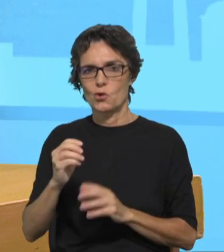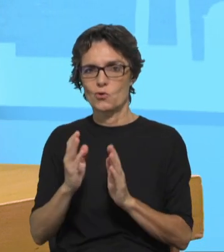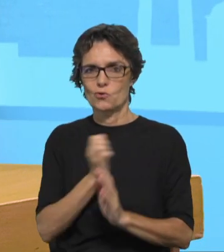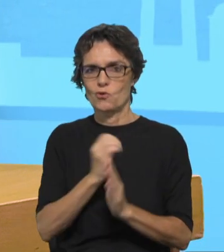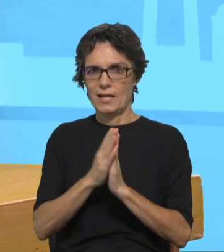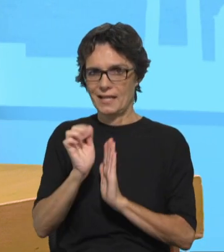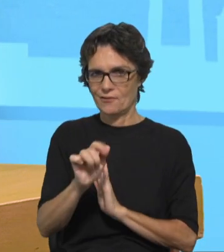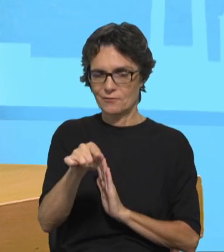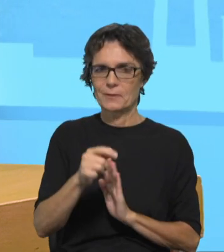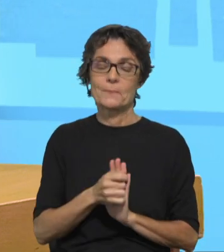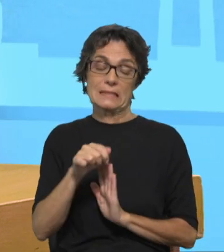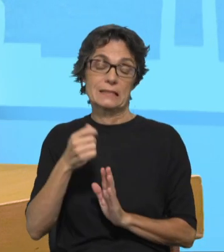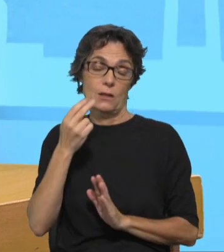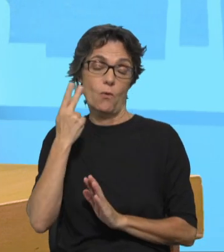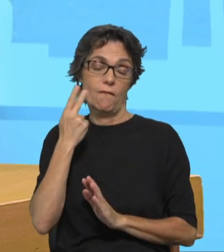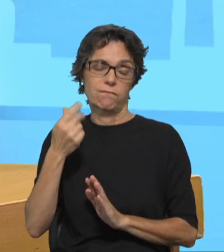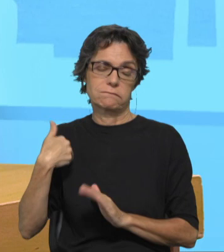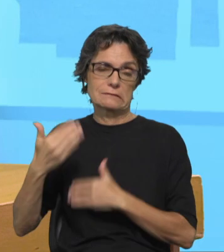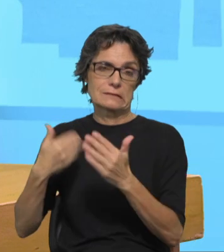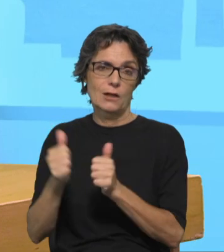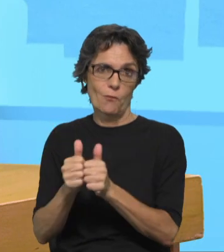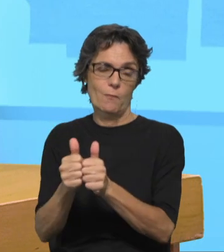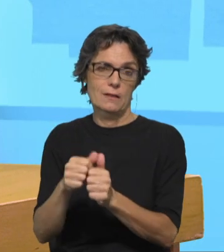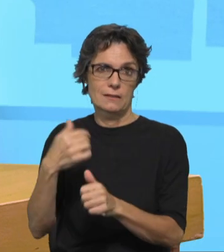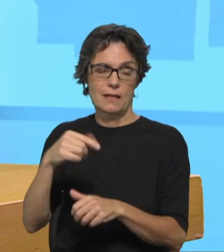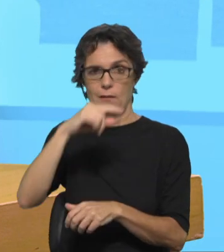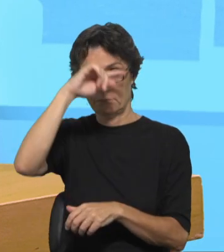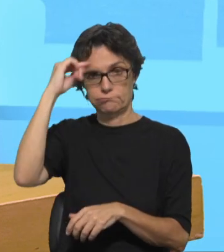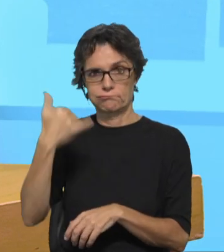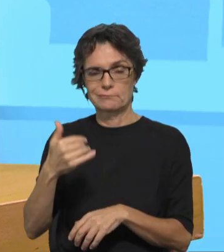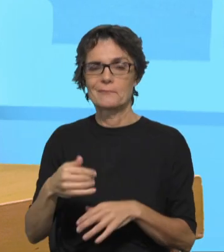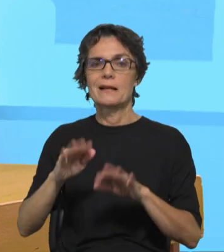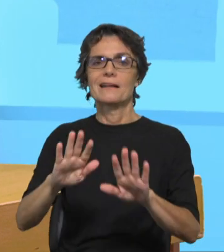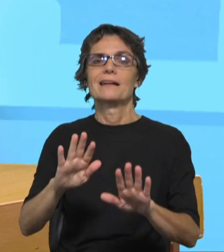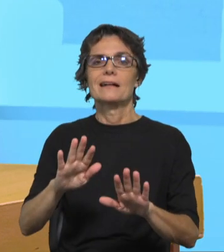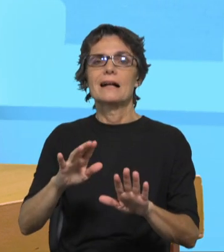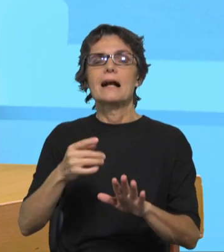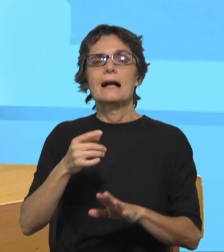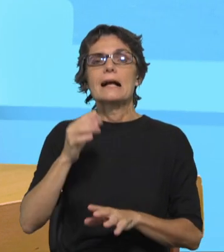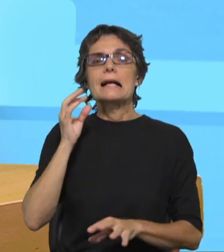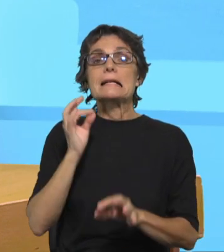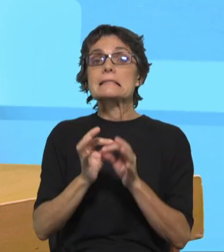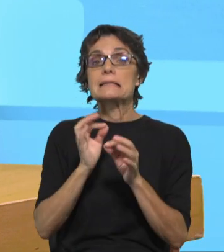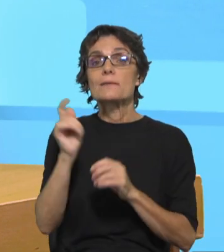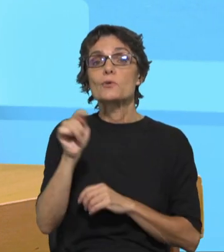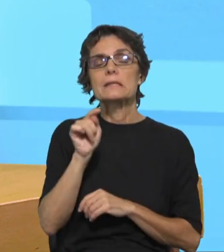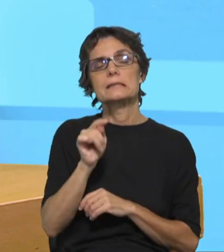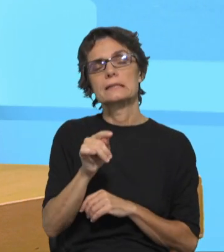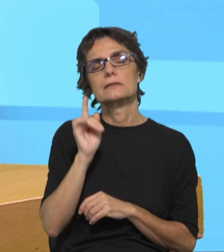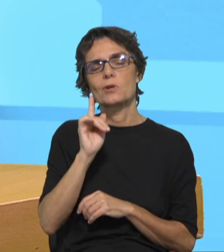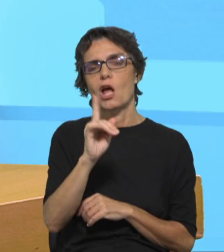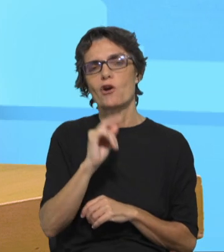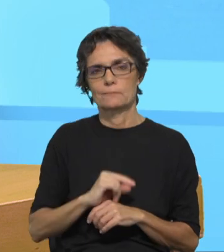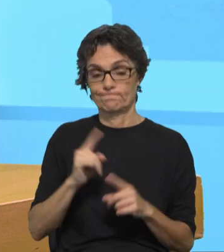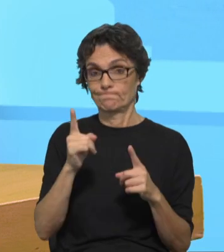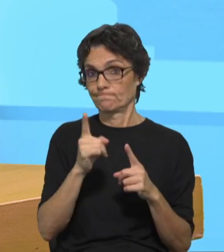tempo, e sobretudo o mês de setembro, há coisas que são importantes. Primeiro, voltar a ouvir as pessoas. Toda a